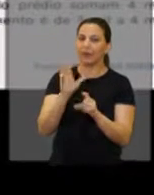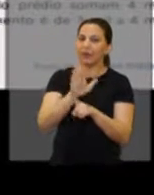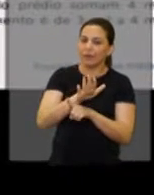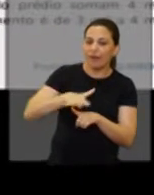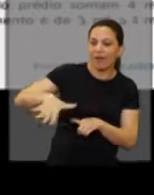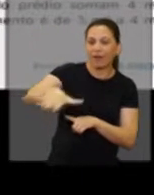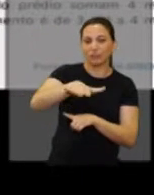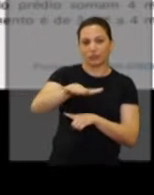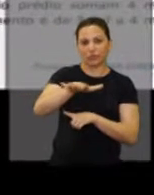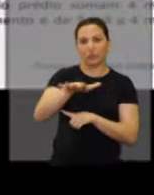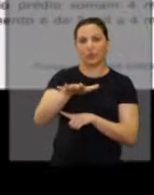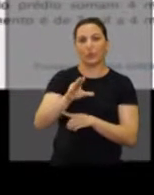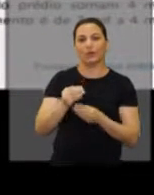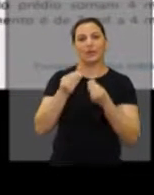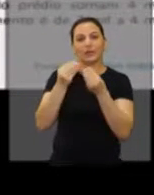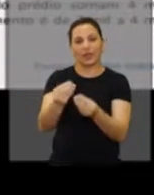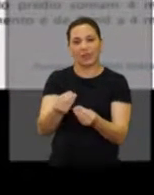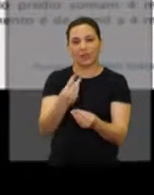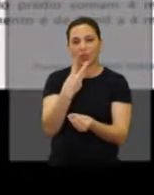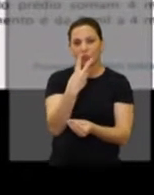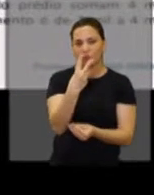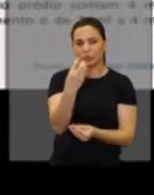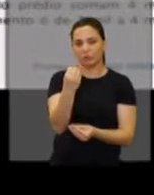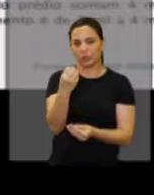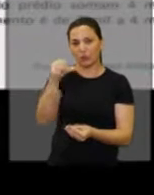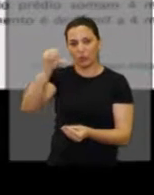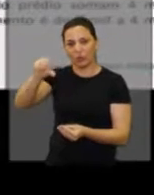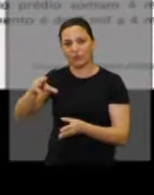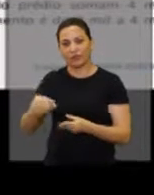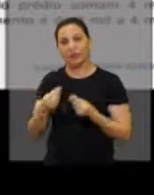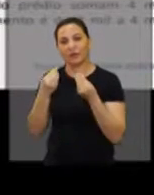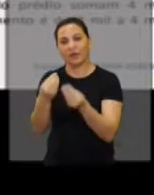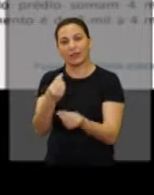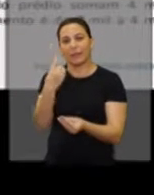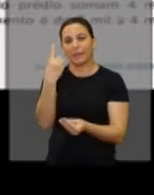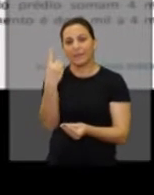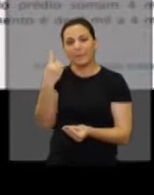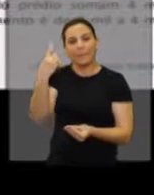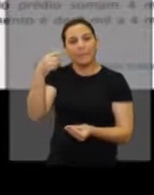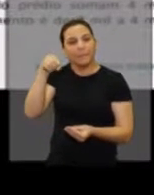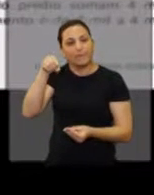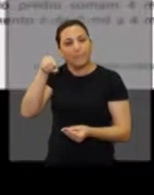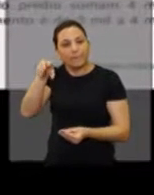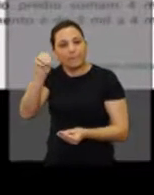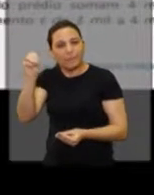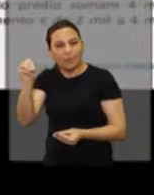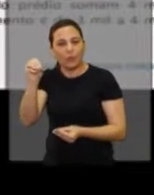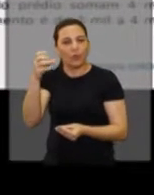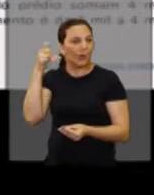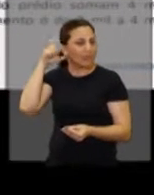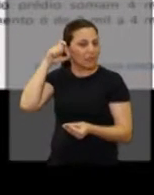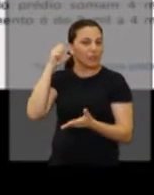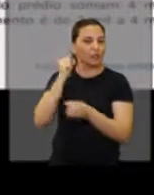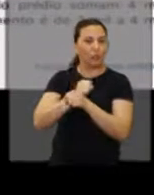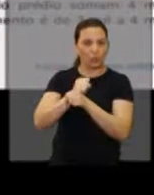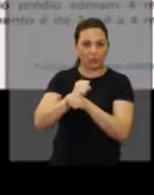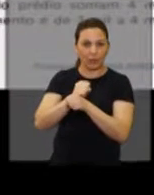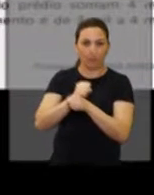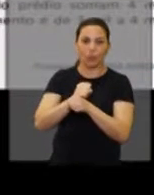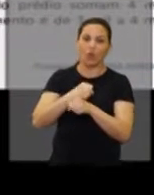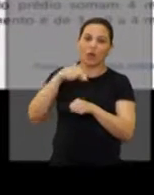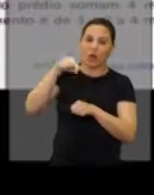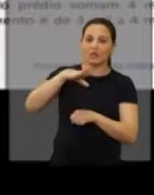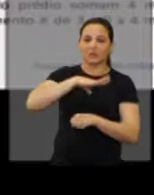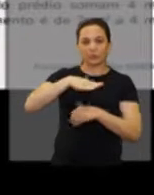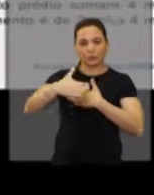A Araraquara entrega, desde 2009, mil aparelhos por ano. Para ter uma ideia,